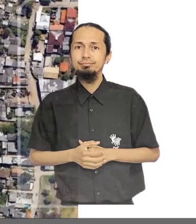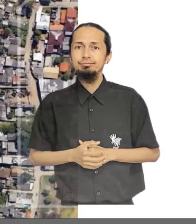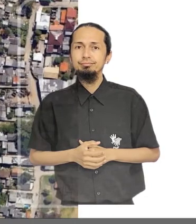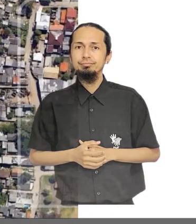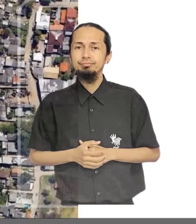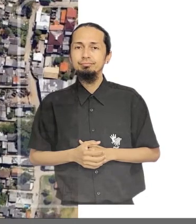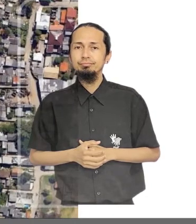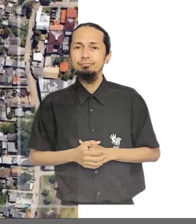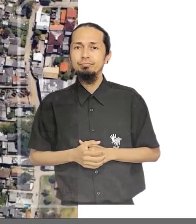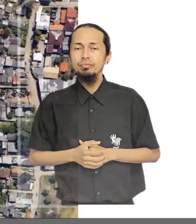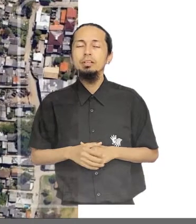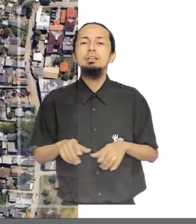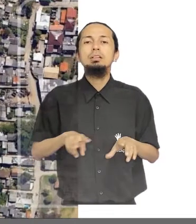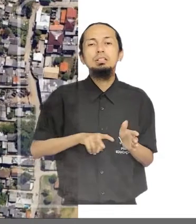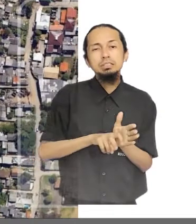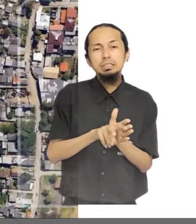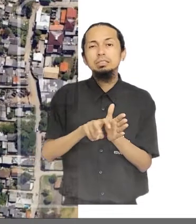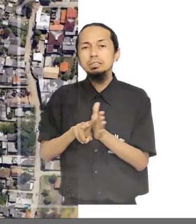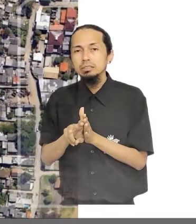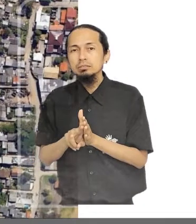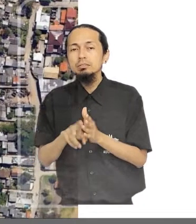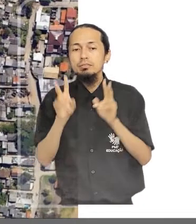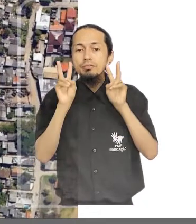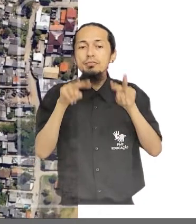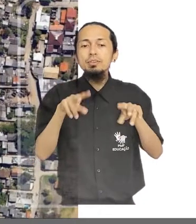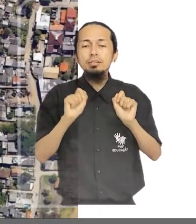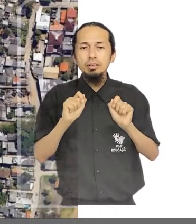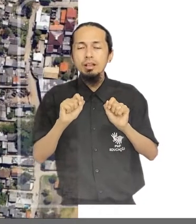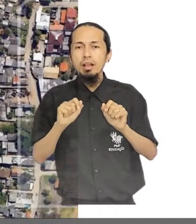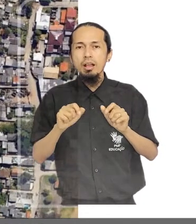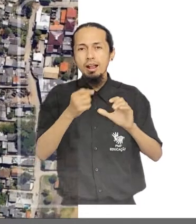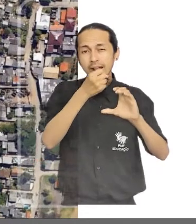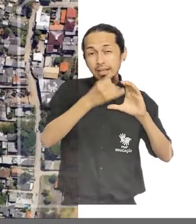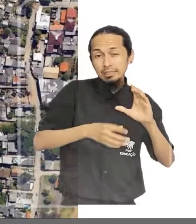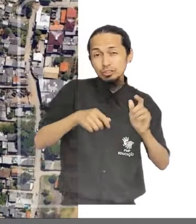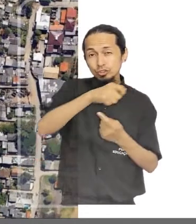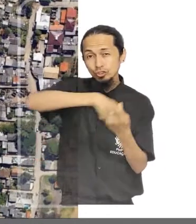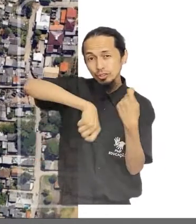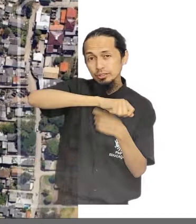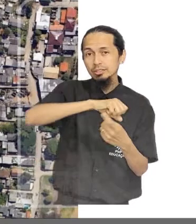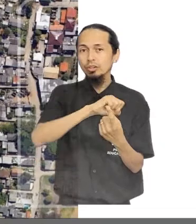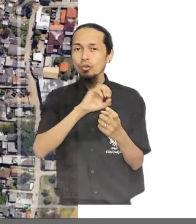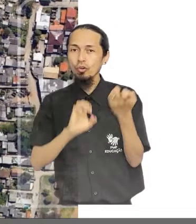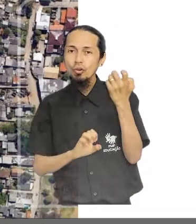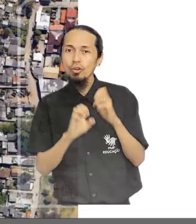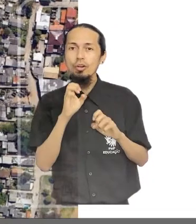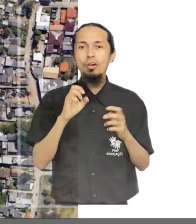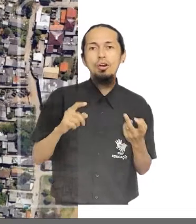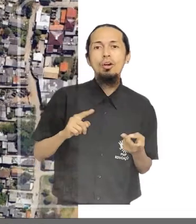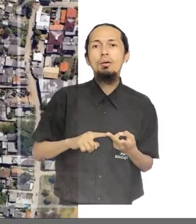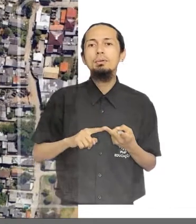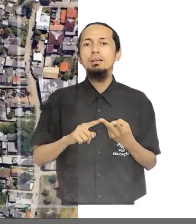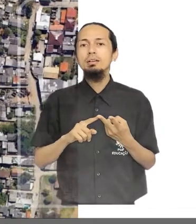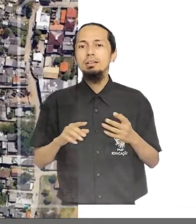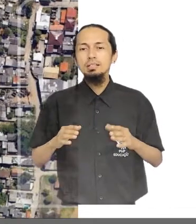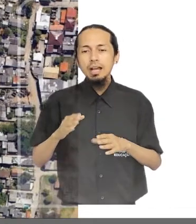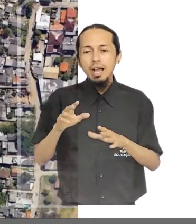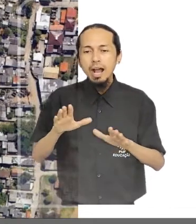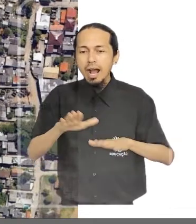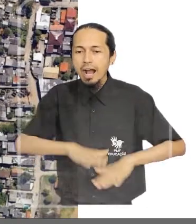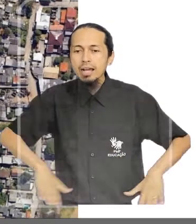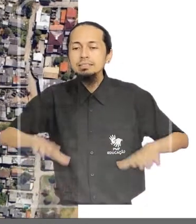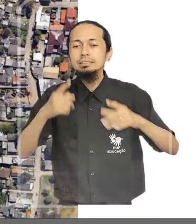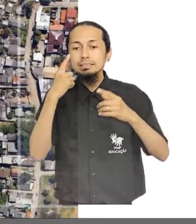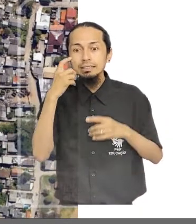Os diagnósticos preliminares também levaram em conta aspectos socioeconômicos, empregos e serviços, habitação de interesse